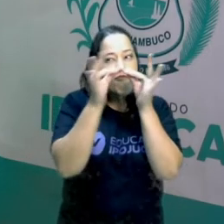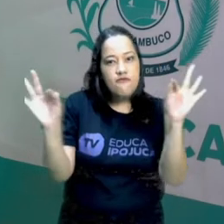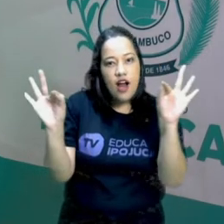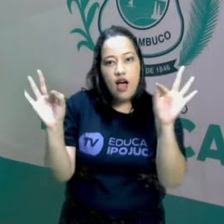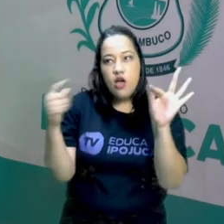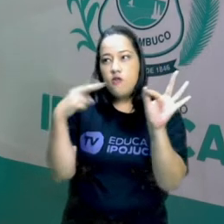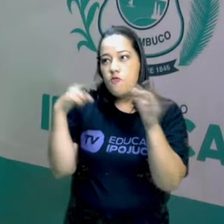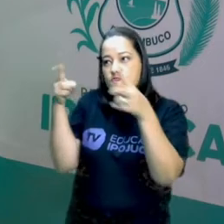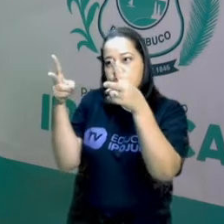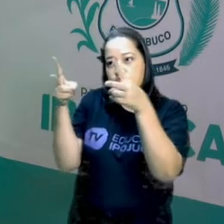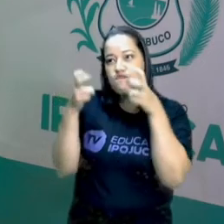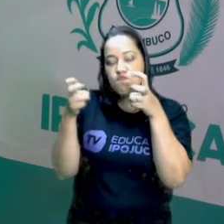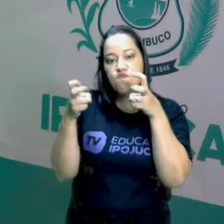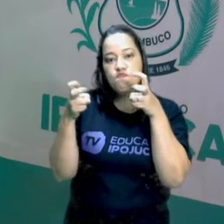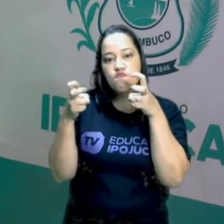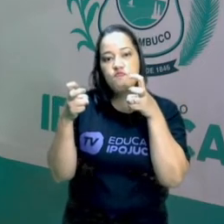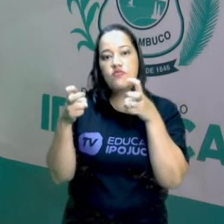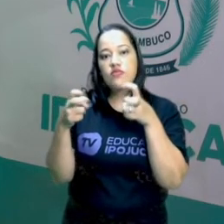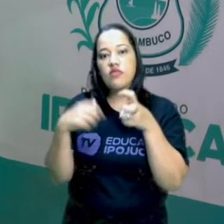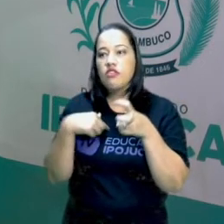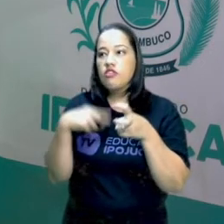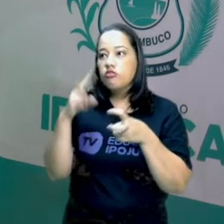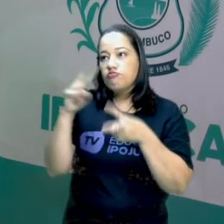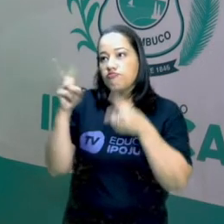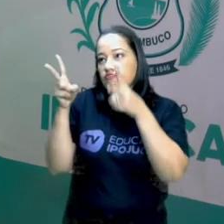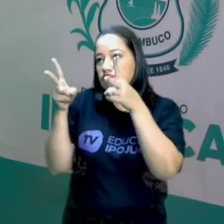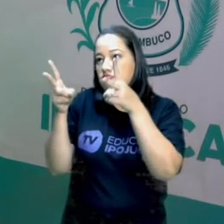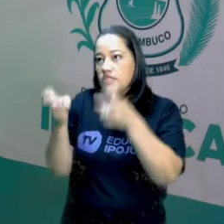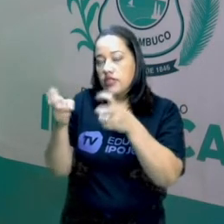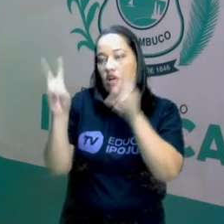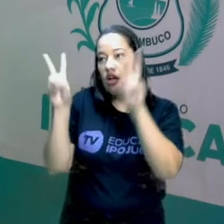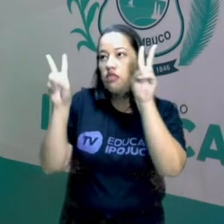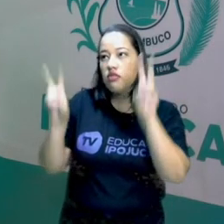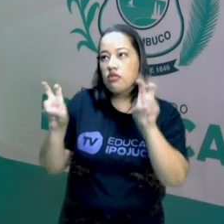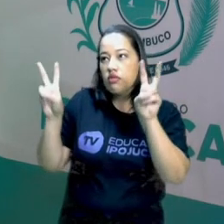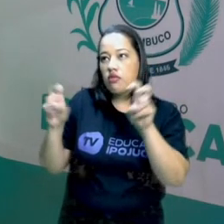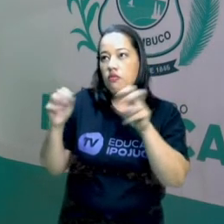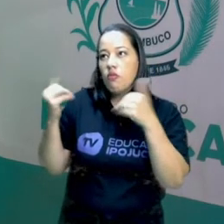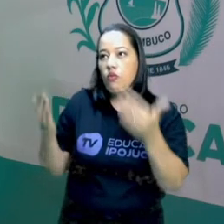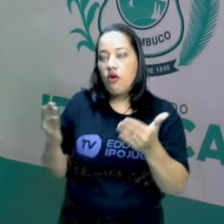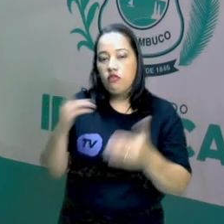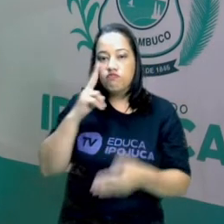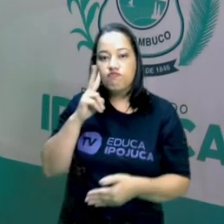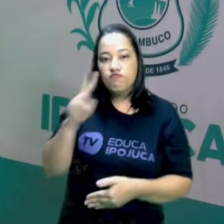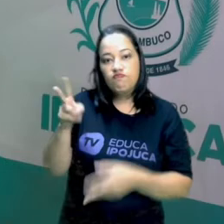chama a atenção e que diz qual é o assunto trabalhado na campanha.